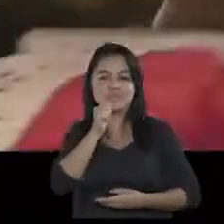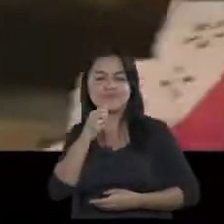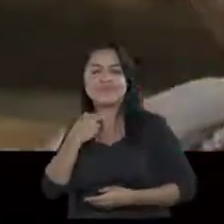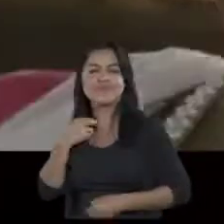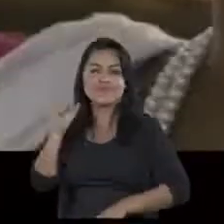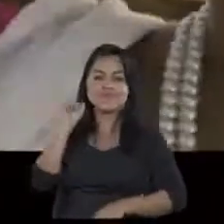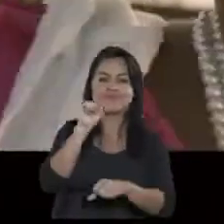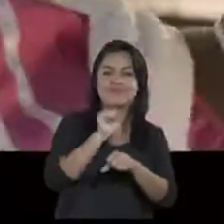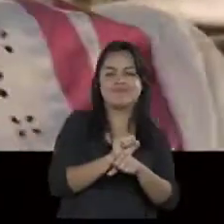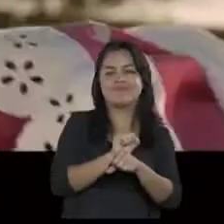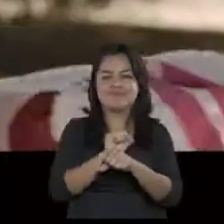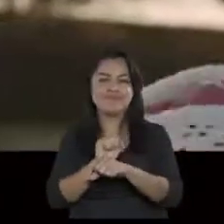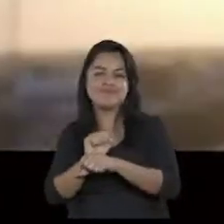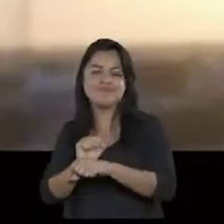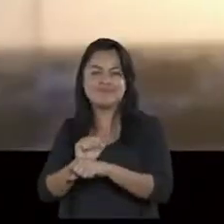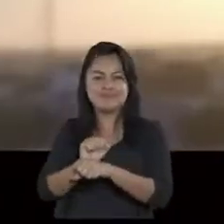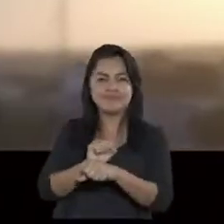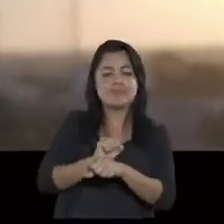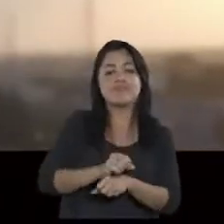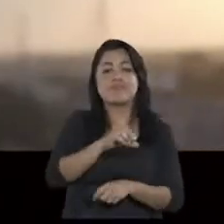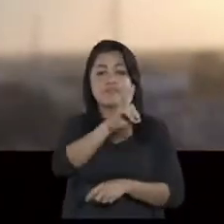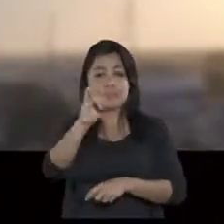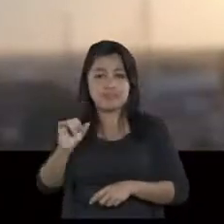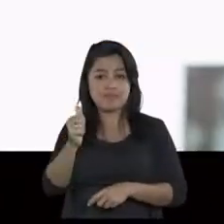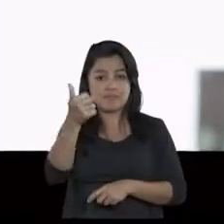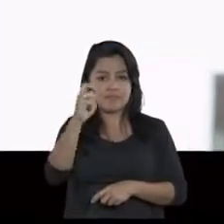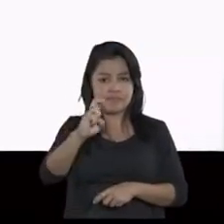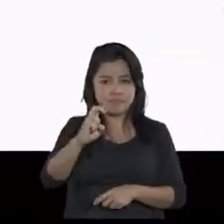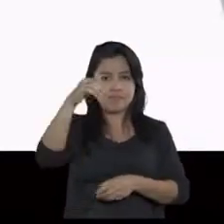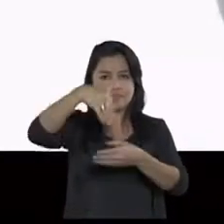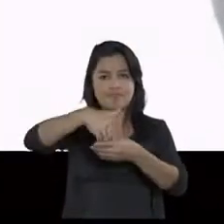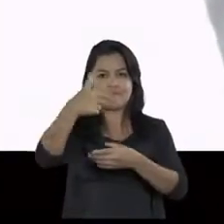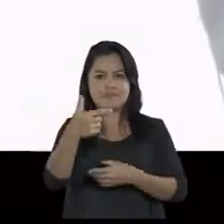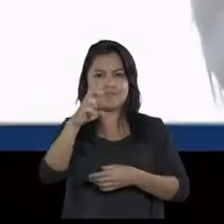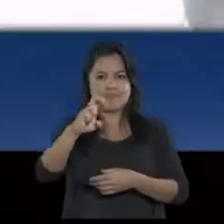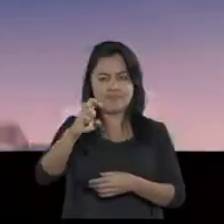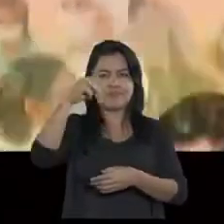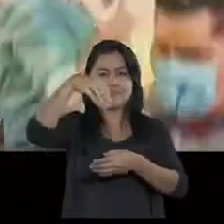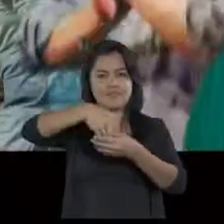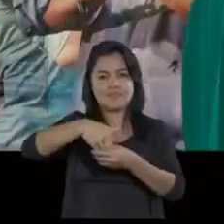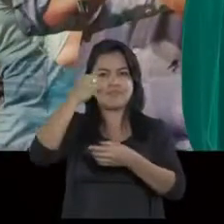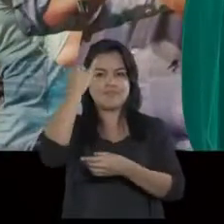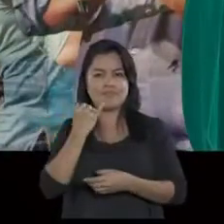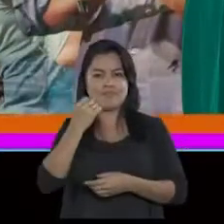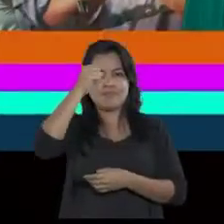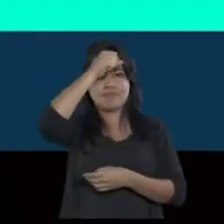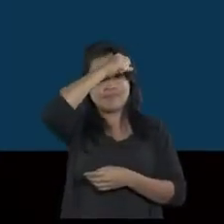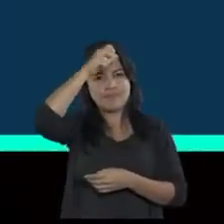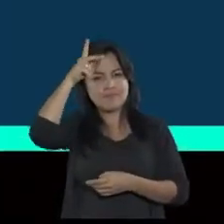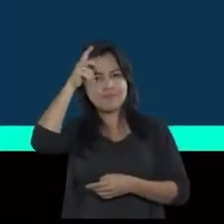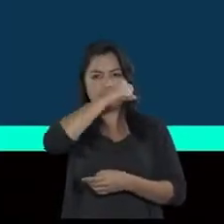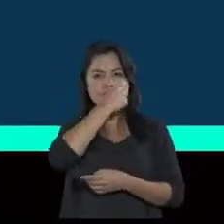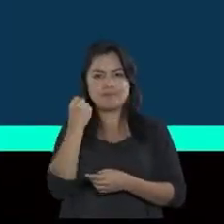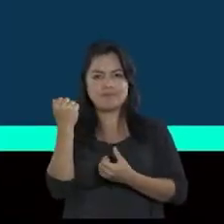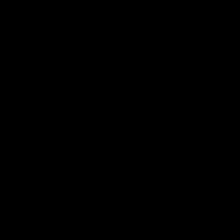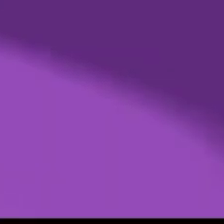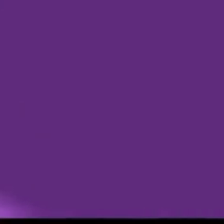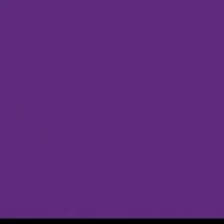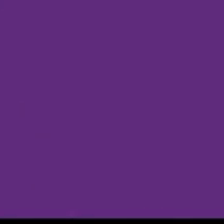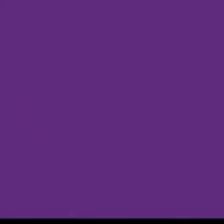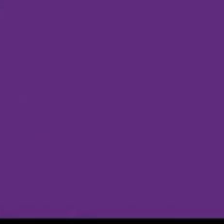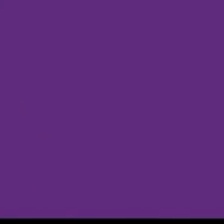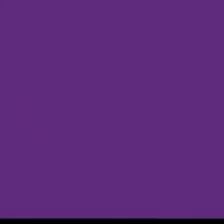parar, ô lê lê. Dia 15, vote 25. Vote Josiel Prefeito e Silvana Vice.